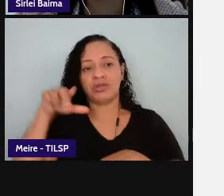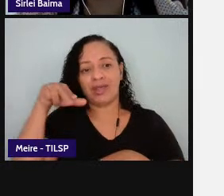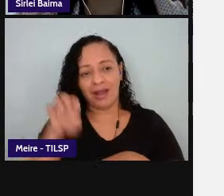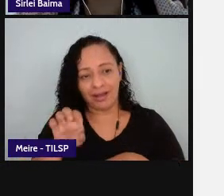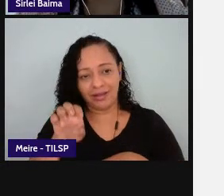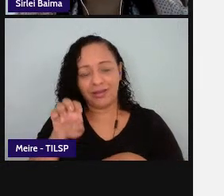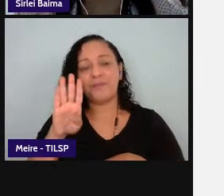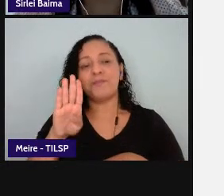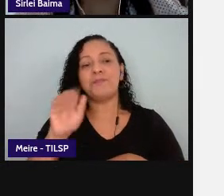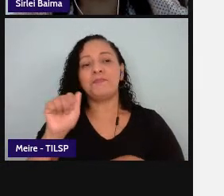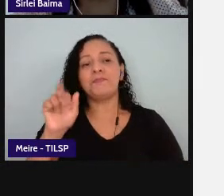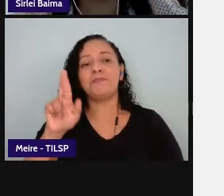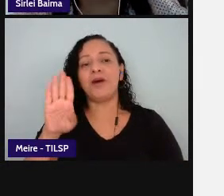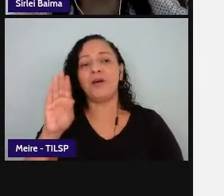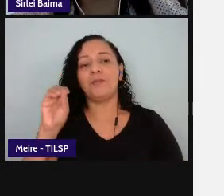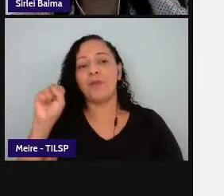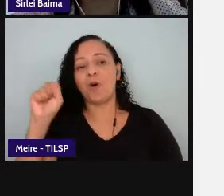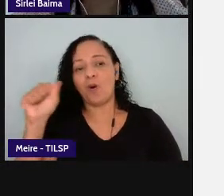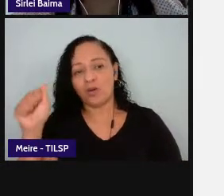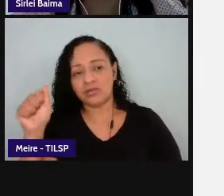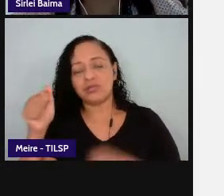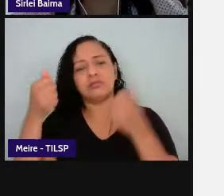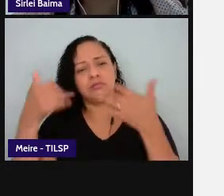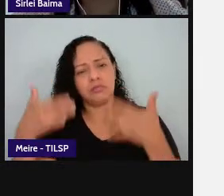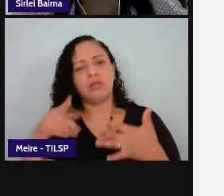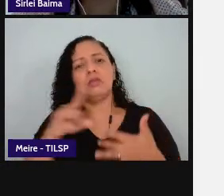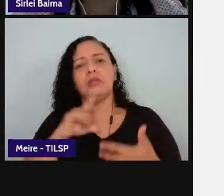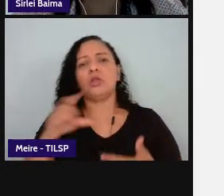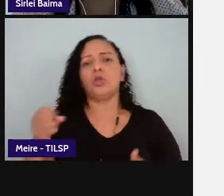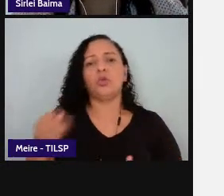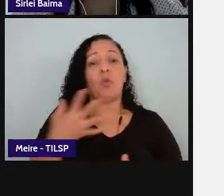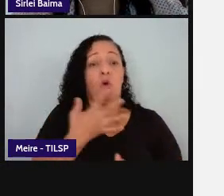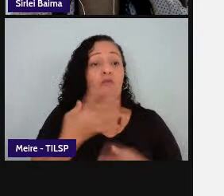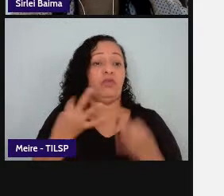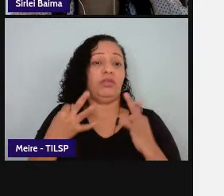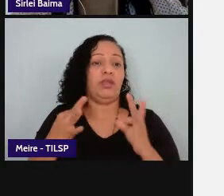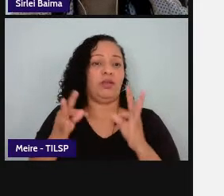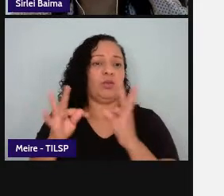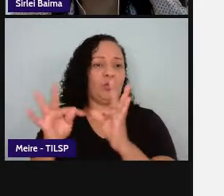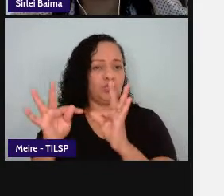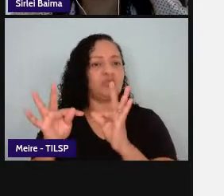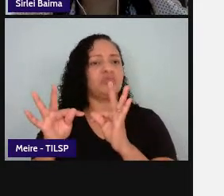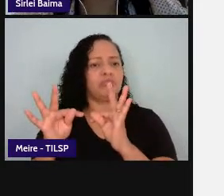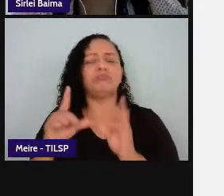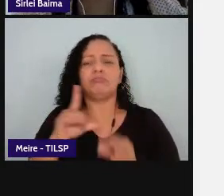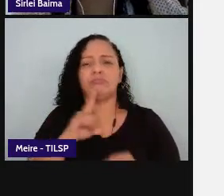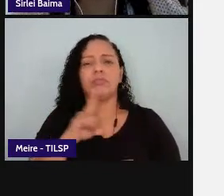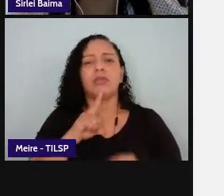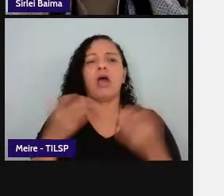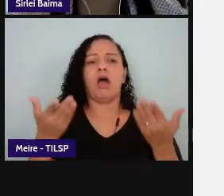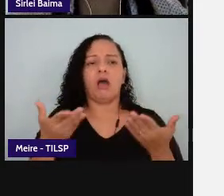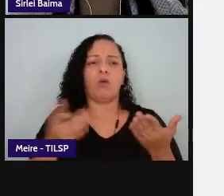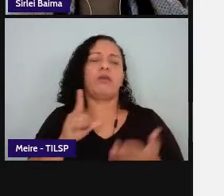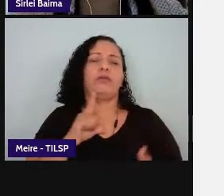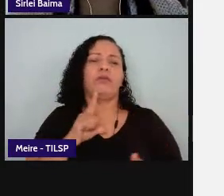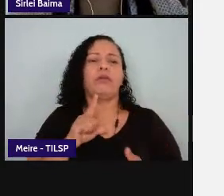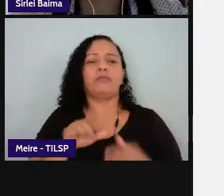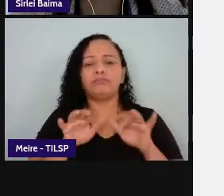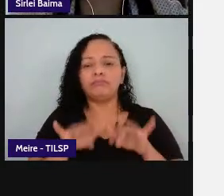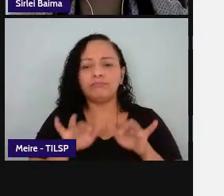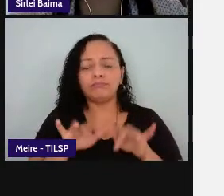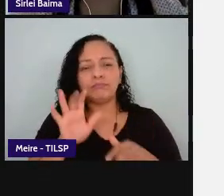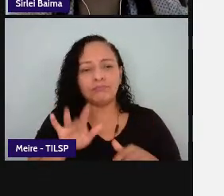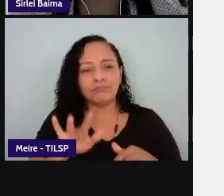digital que inclui novos procedimentos então agora eu tenho procedimentos como clicar curar informações